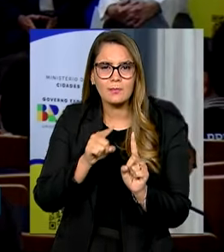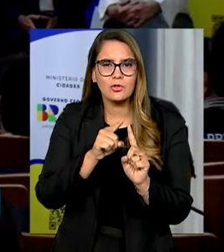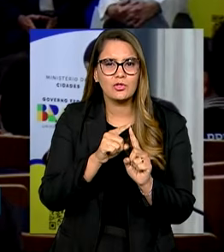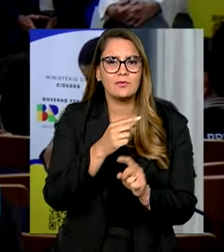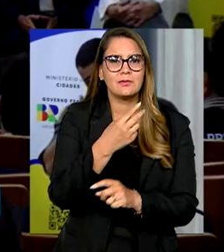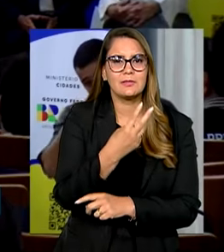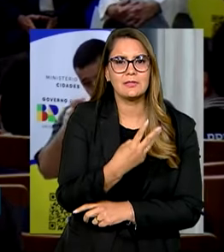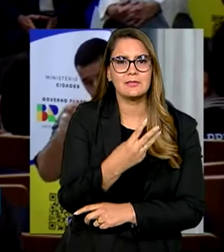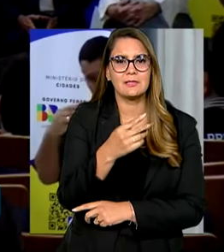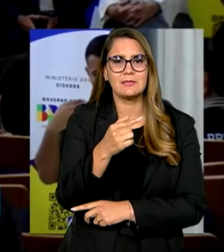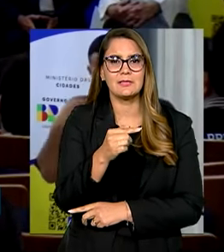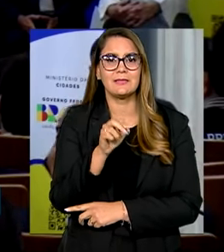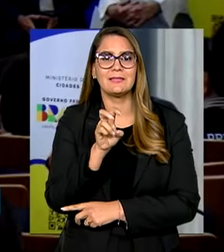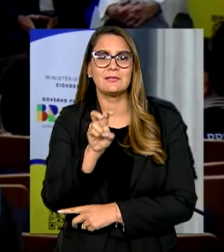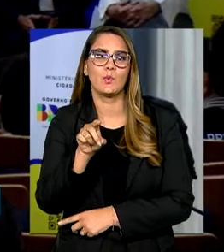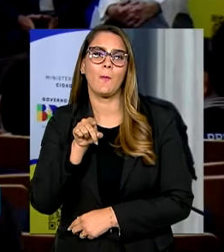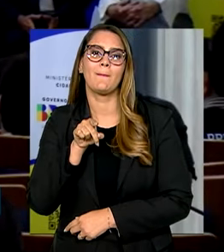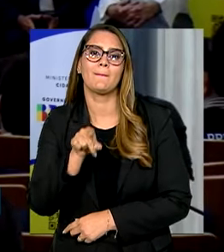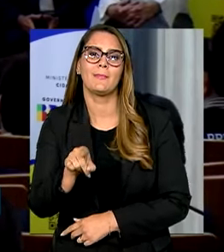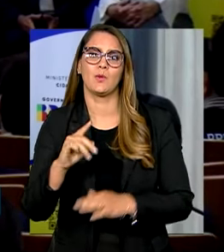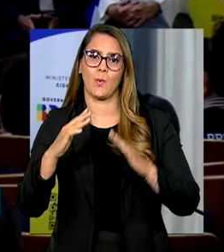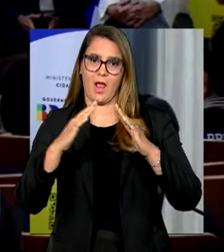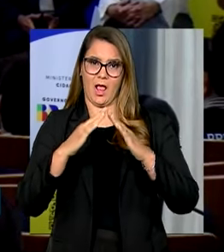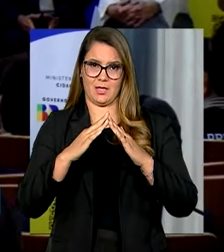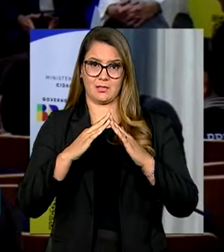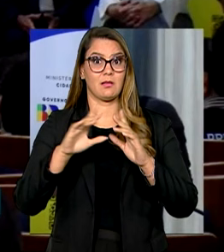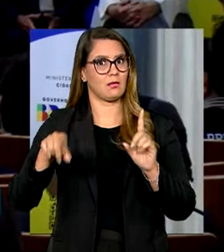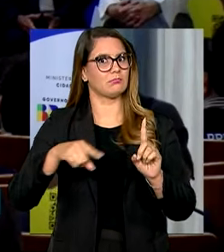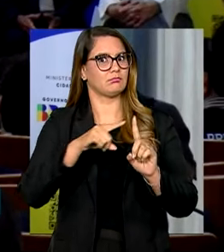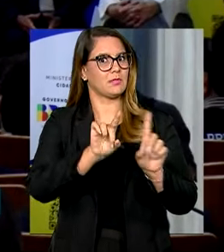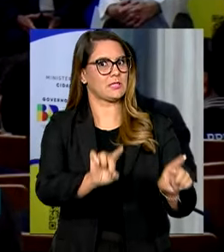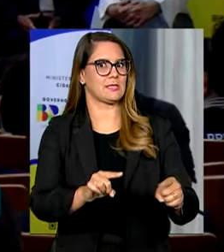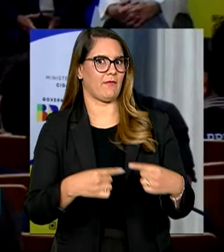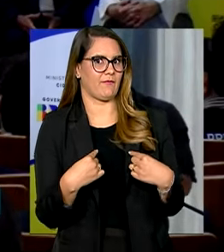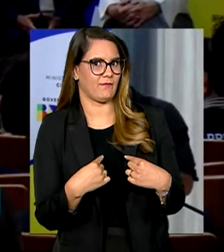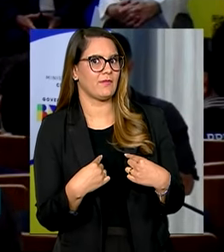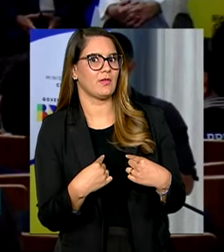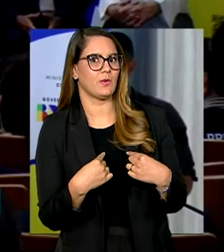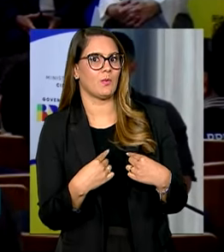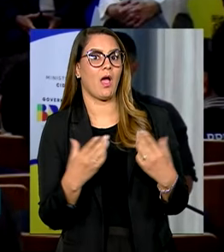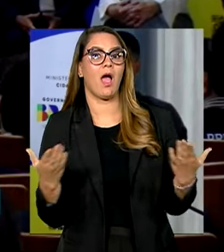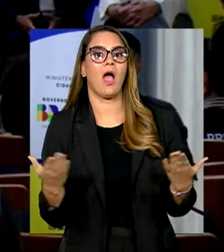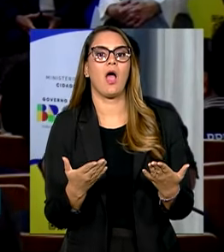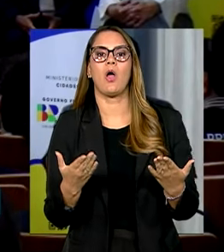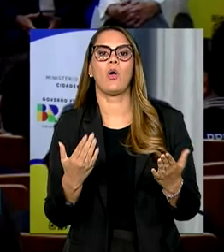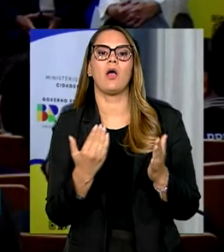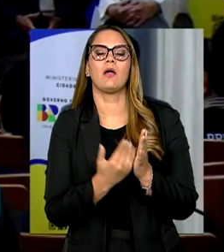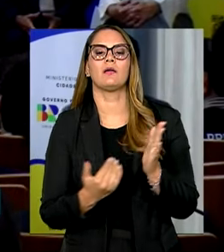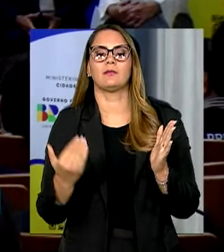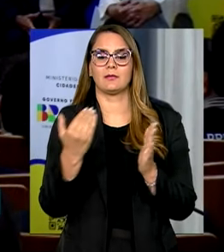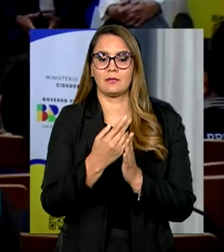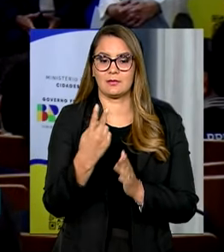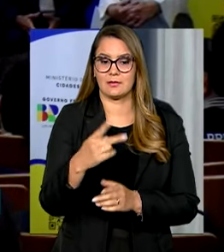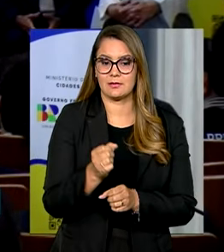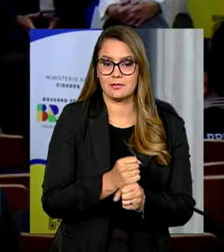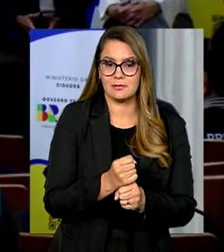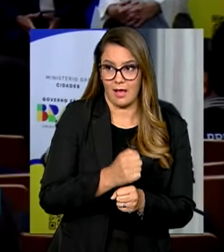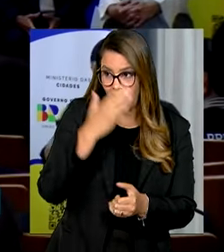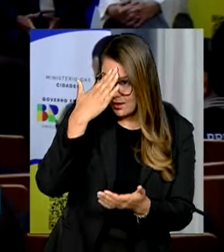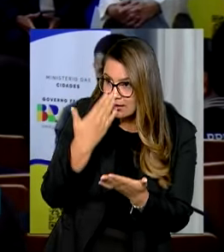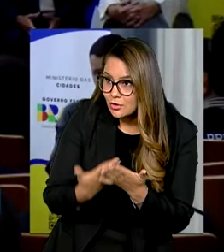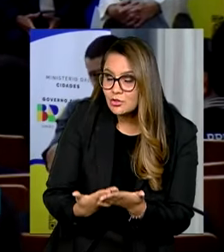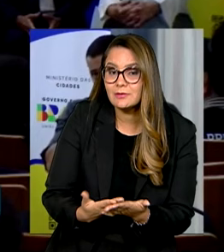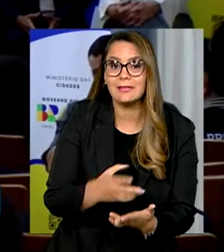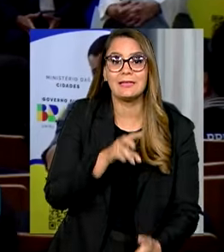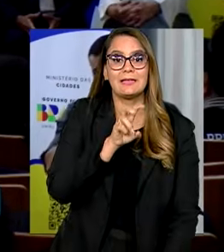375 mil unidades habitacionais, era uma meta desafiadora. Nós já vamos bater nesse ano, pessoal, acreditem,